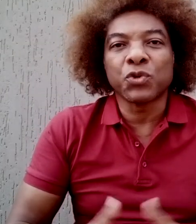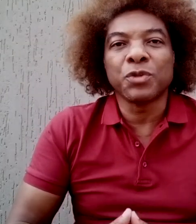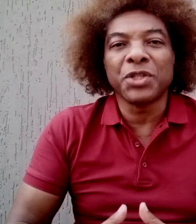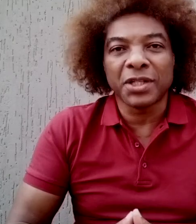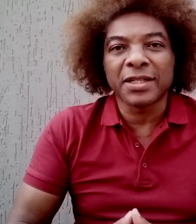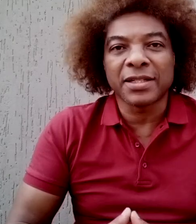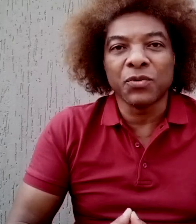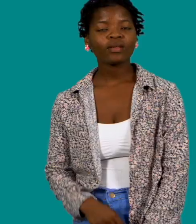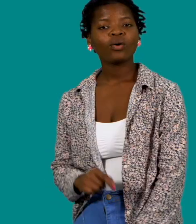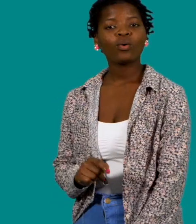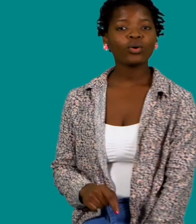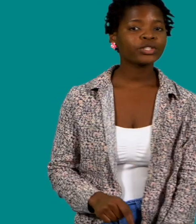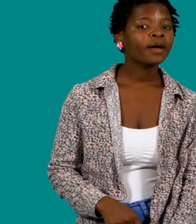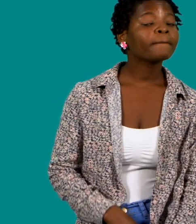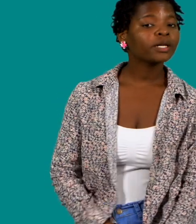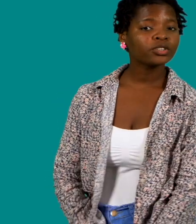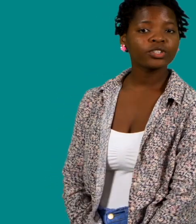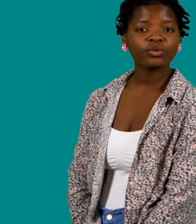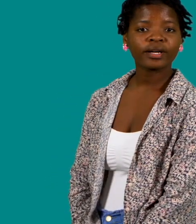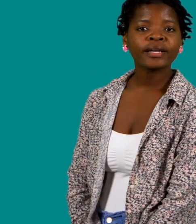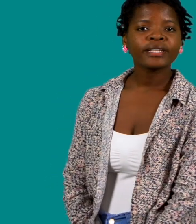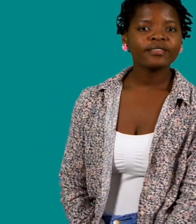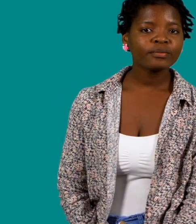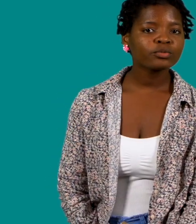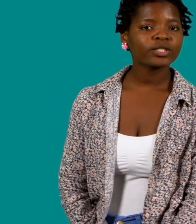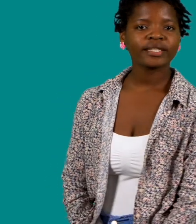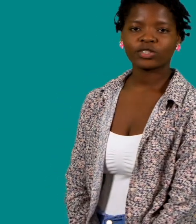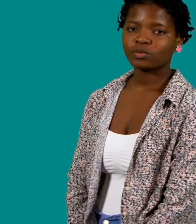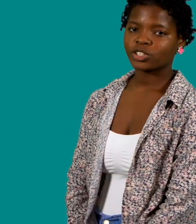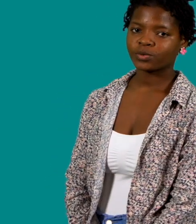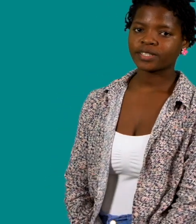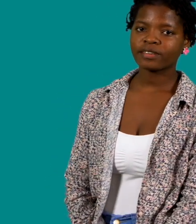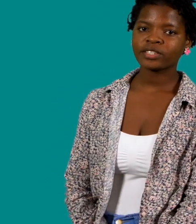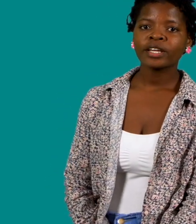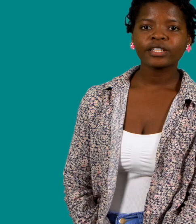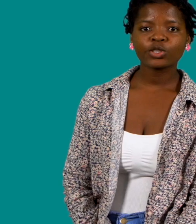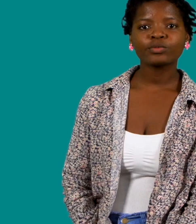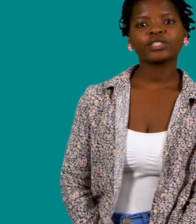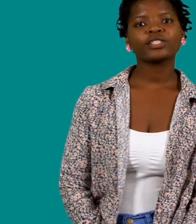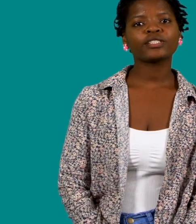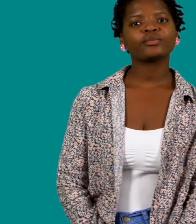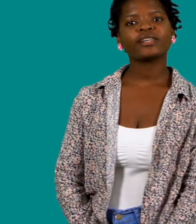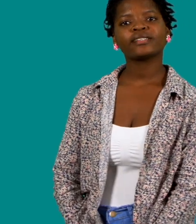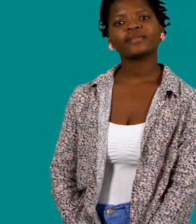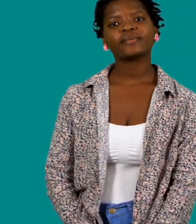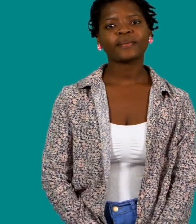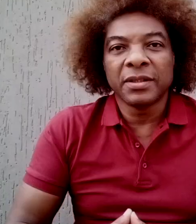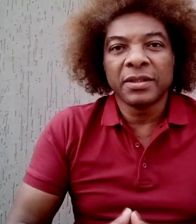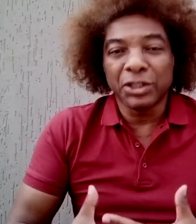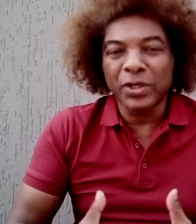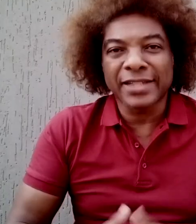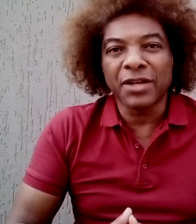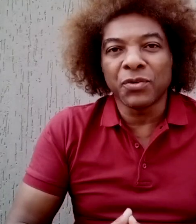recomendações do Ministério da Saúde. Hoje, mais do que nunca, devemos mostrar que somos responsáveis e que somos agentes de mudança.